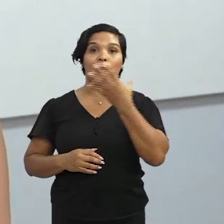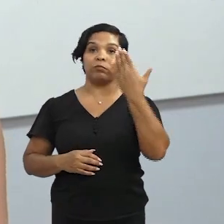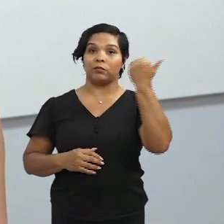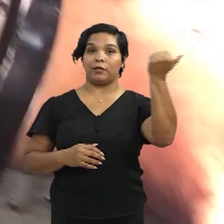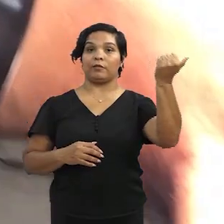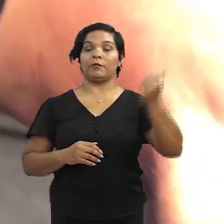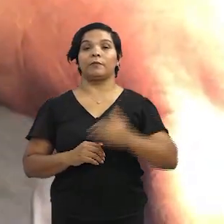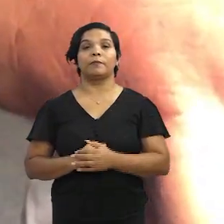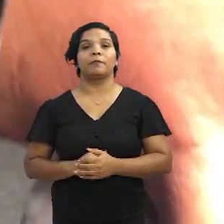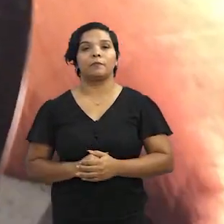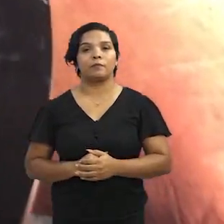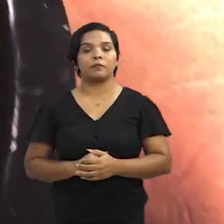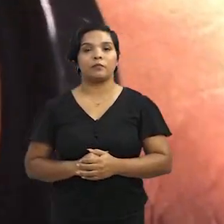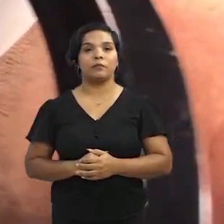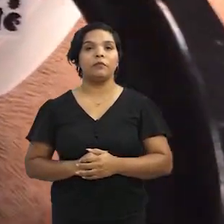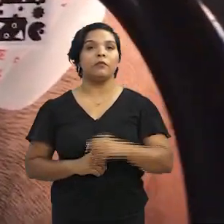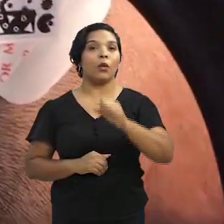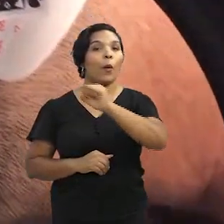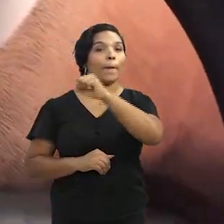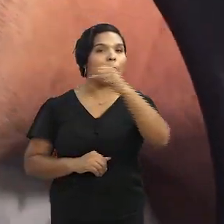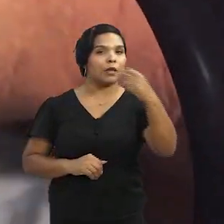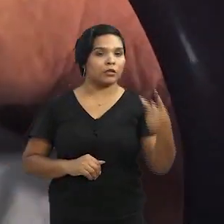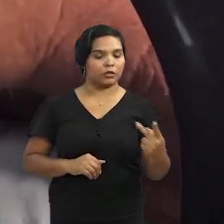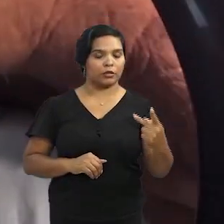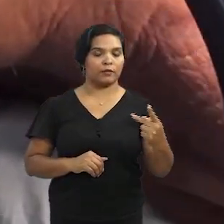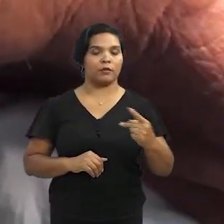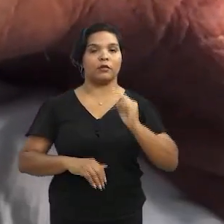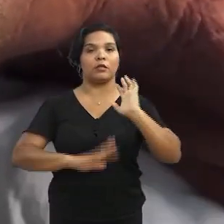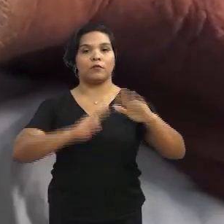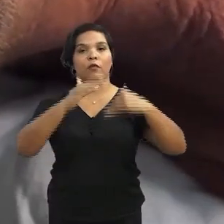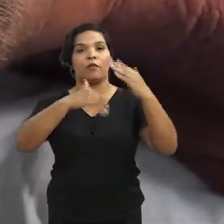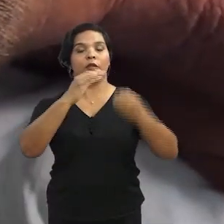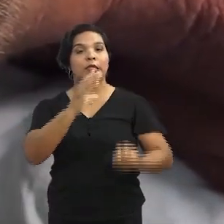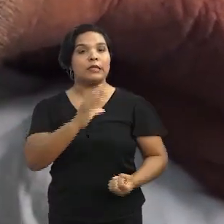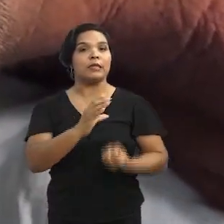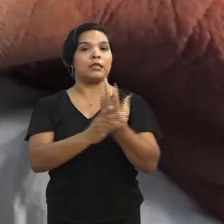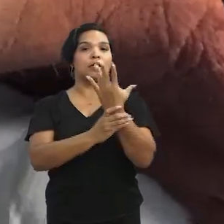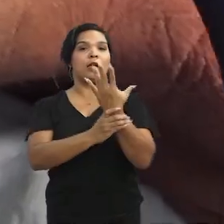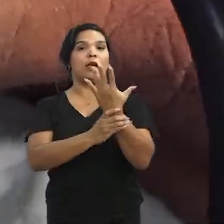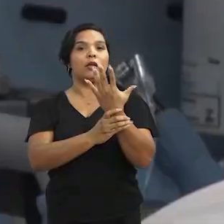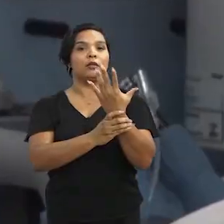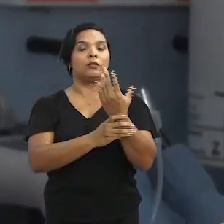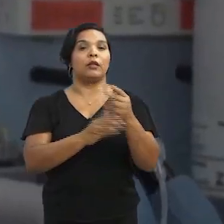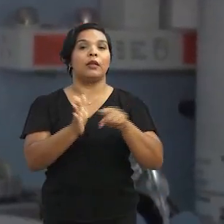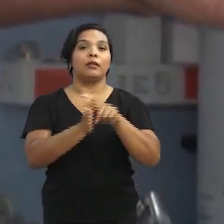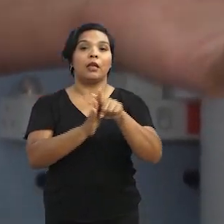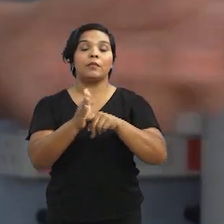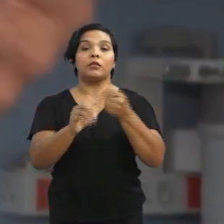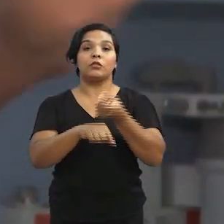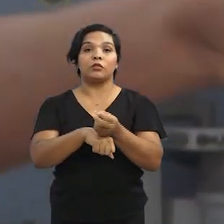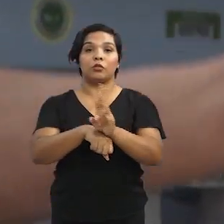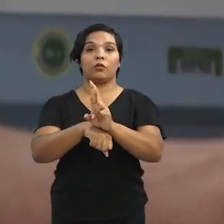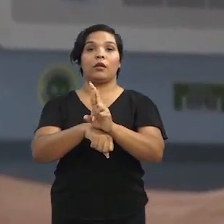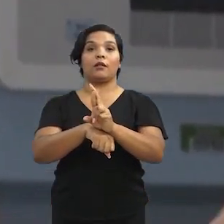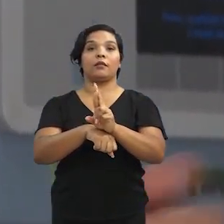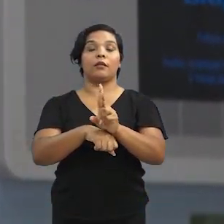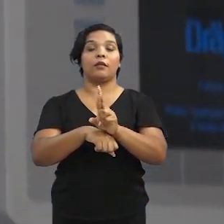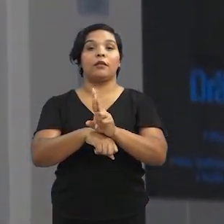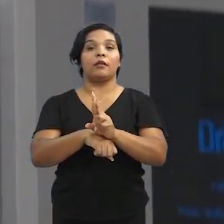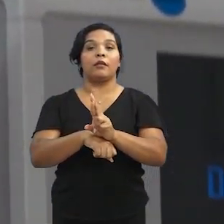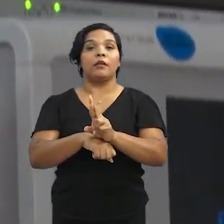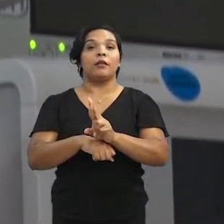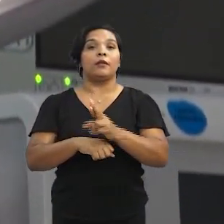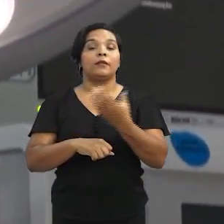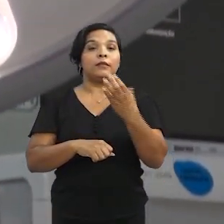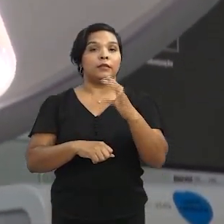sucesso. O NeuroKeyPoint, como é chamado app, foi desenvolvido pelo neurocirurgião na pesquisa de doutorado em ciências da